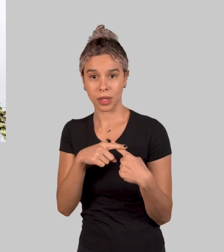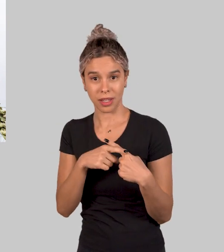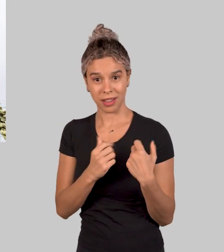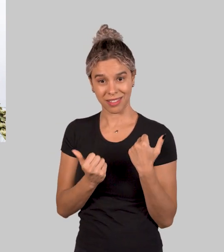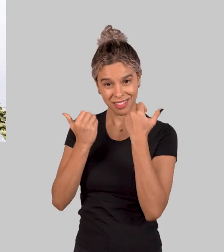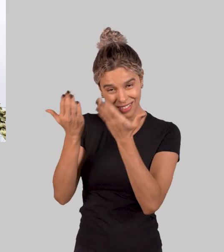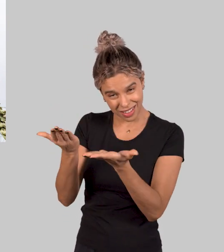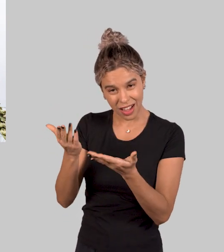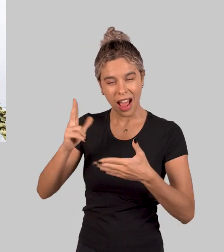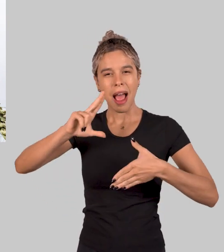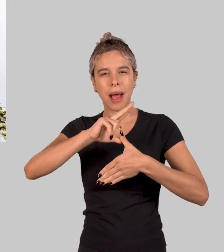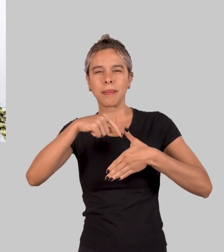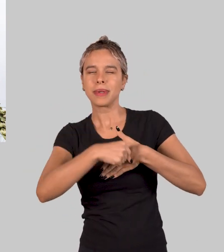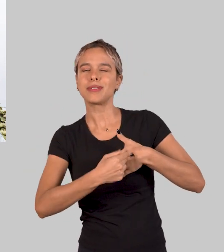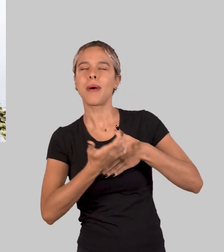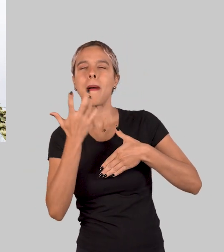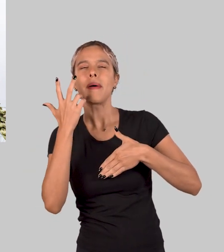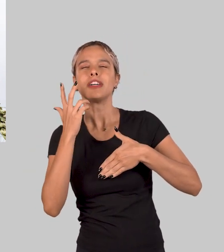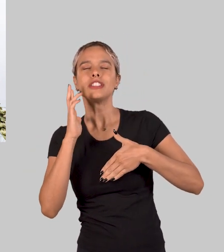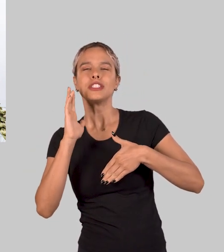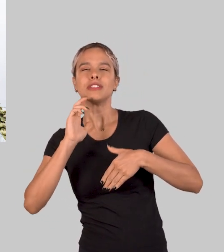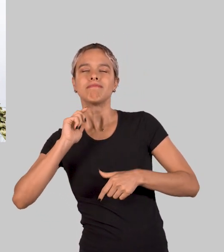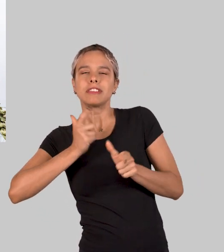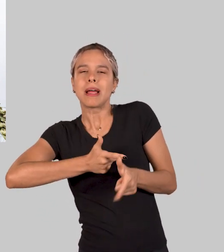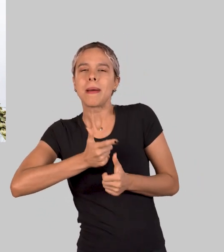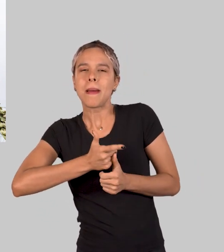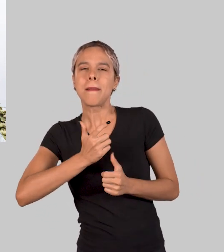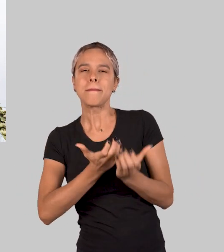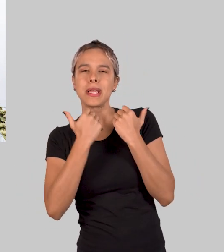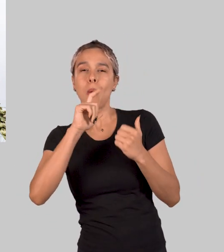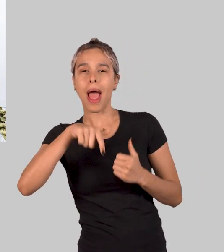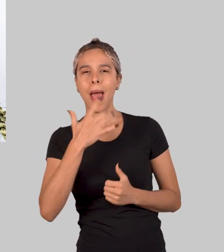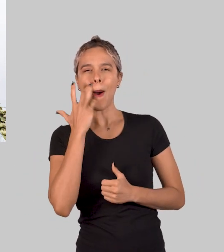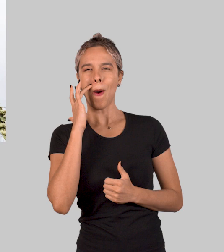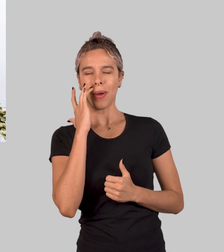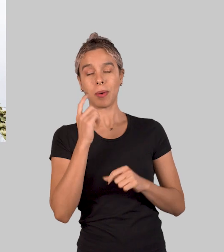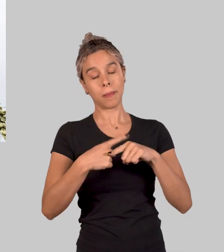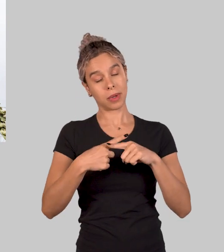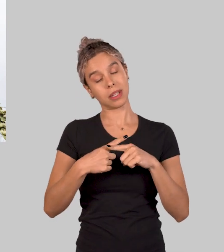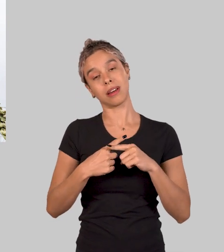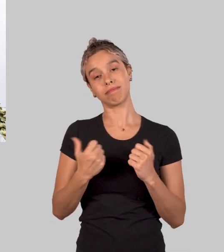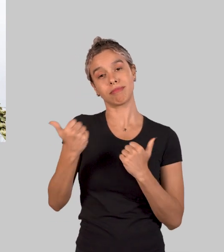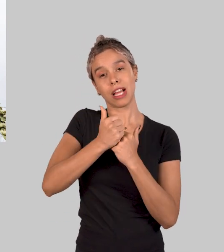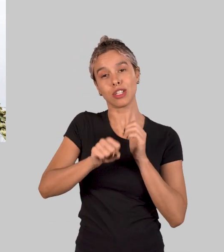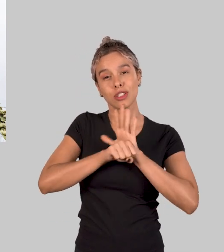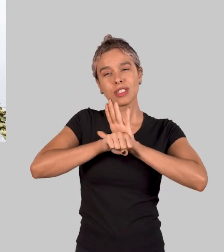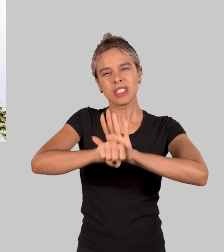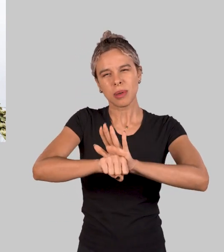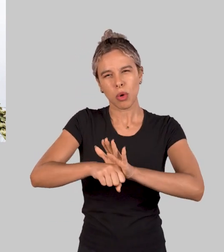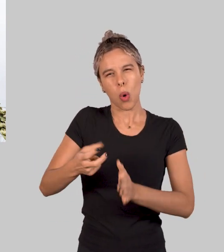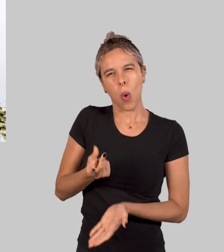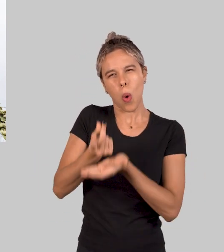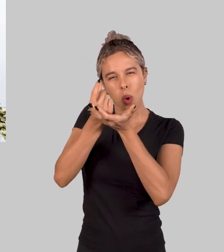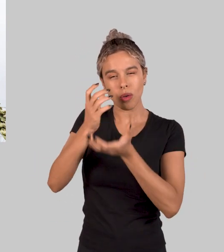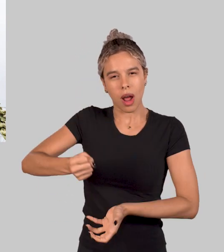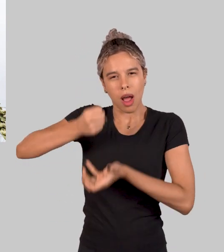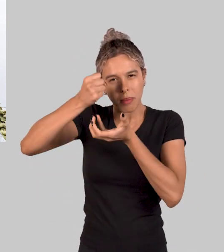outros cereais. Ao entregar o milho, chamado por Mino Rinho de ouro latino-americano, para um artista que é símbolo da potência capitalista e,